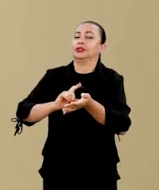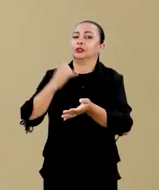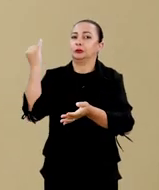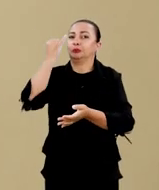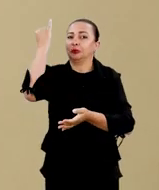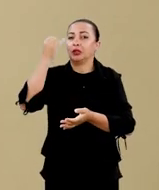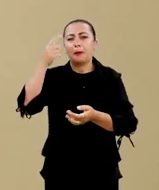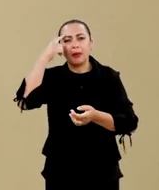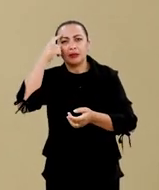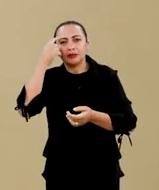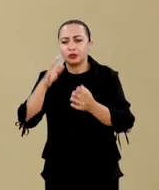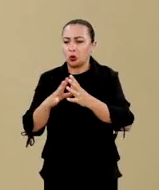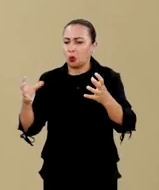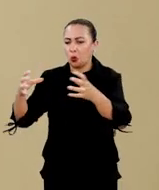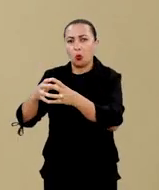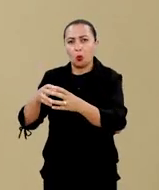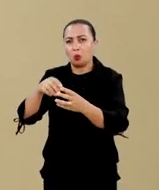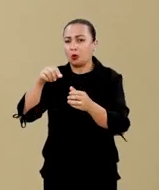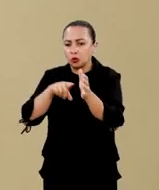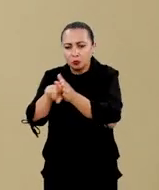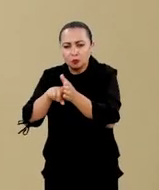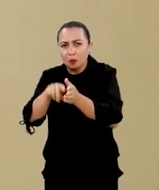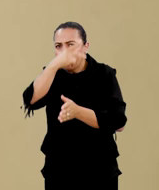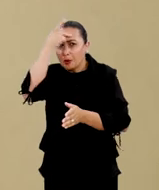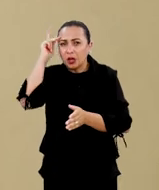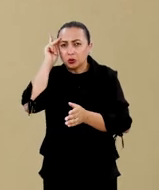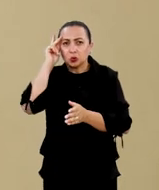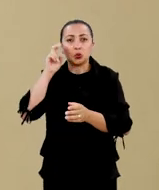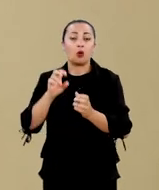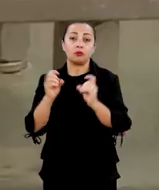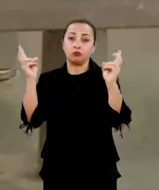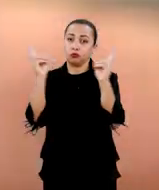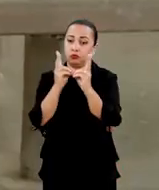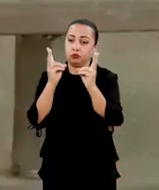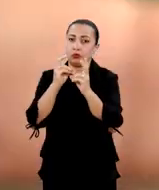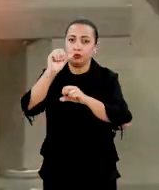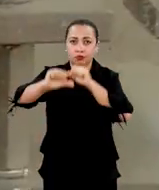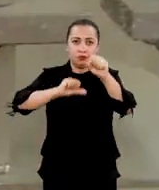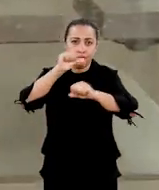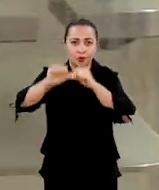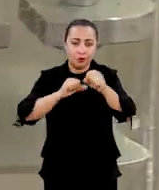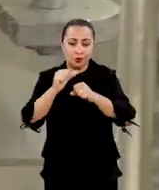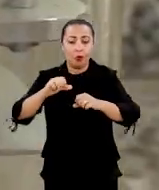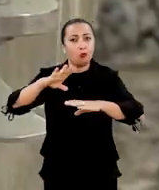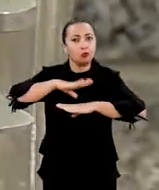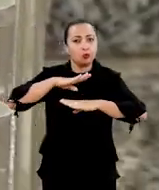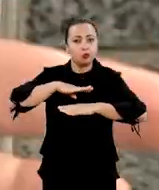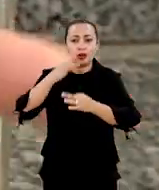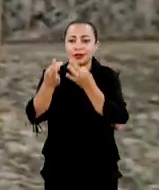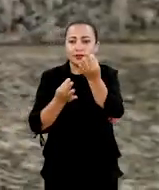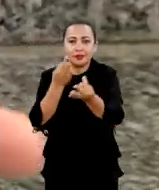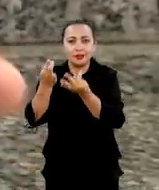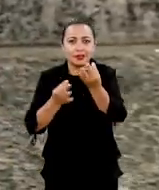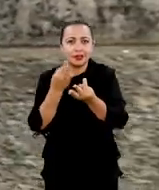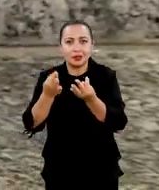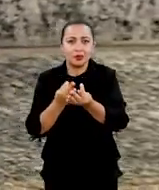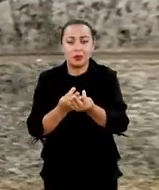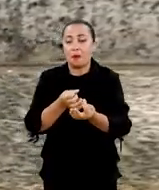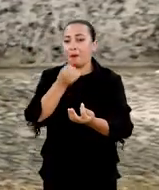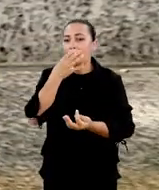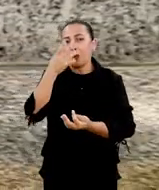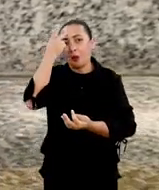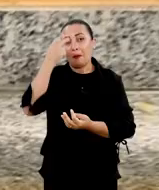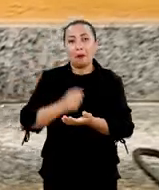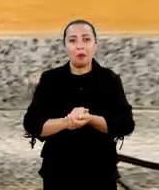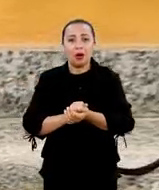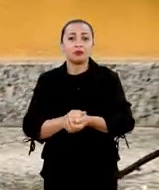um grupo de cientistas da Universidade Federal do Rio Grande do Norte desenvolveu uma forma de tratamento alternativa para